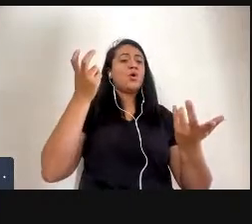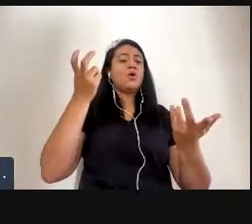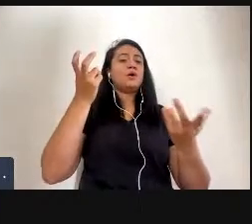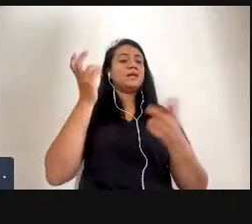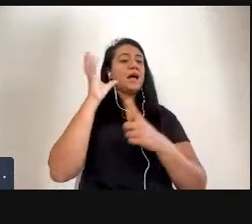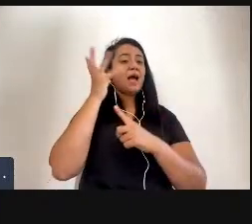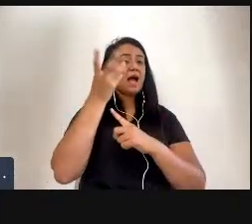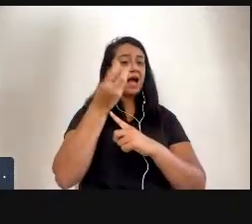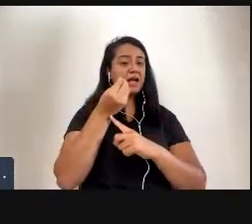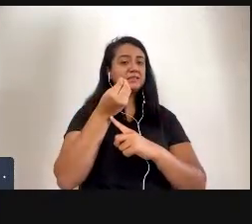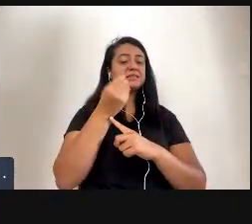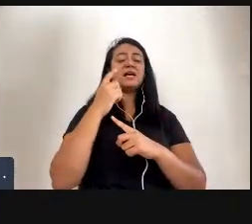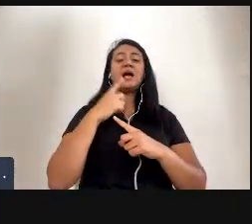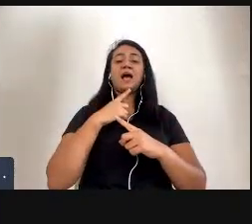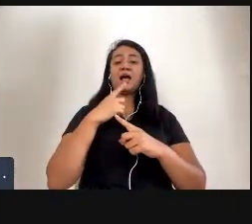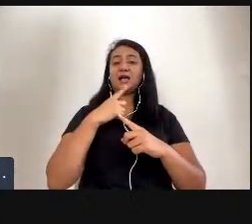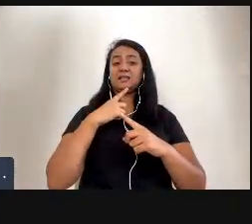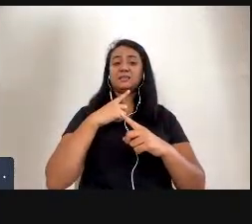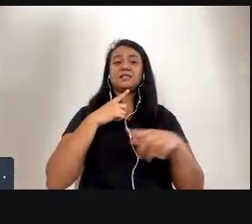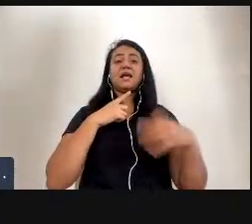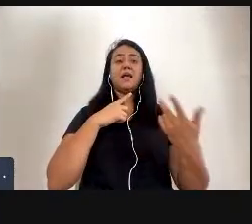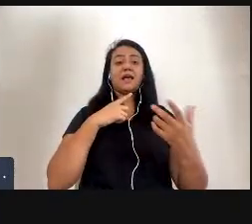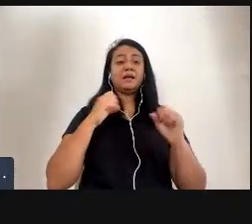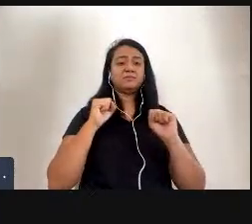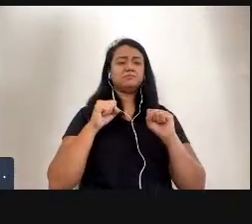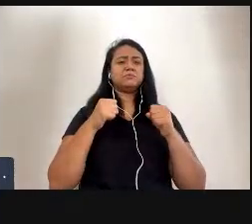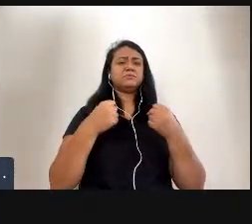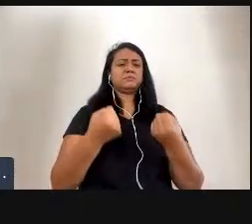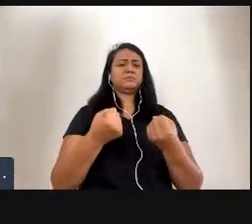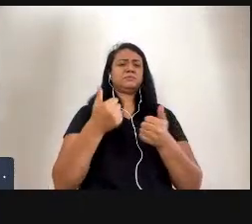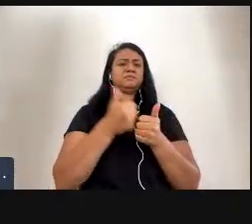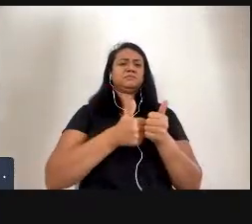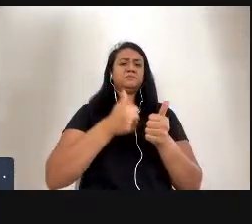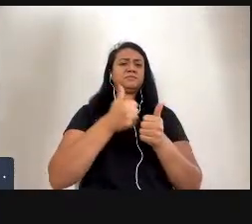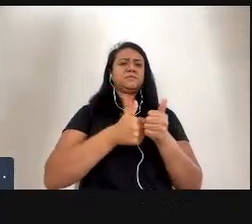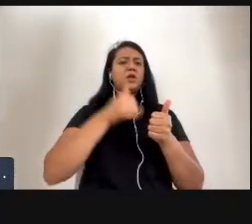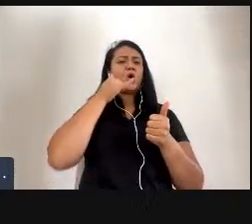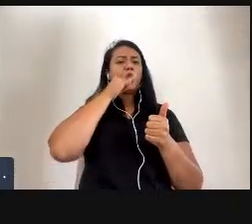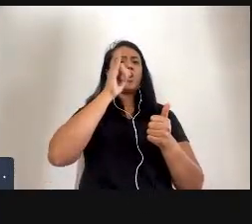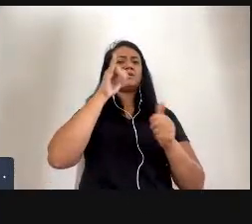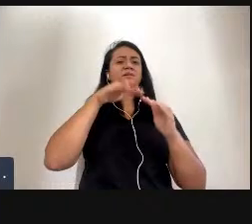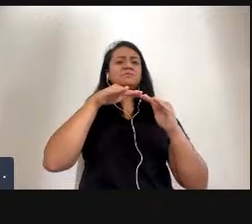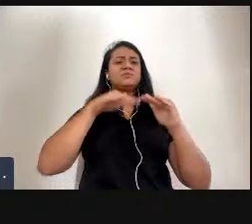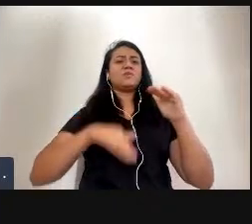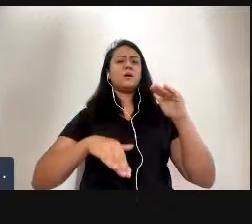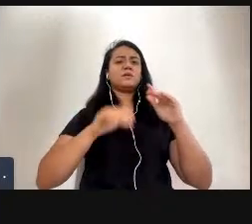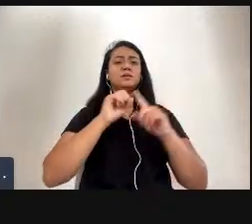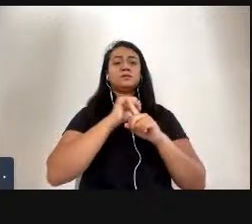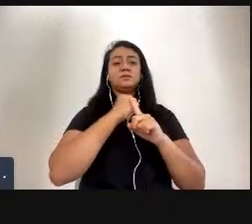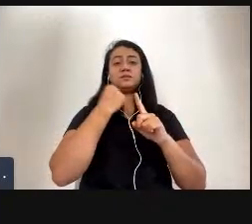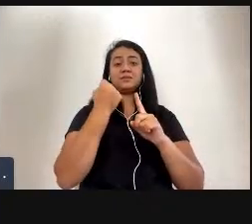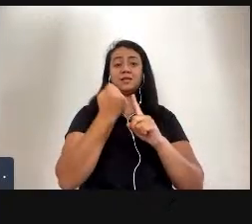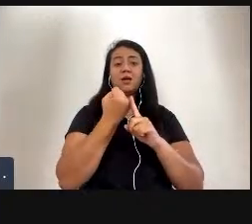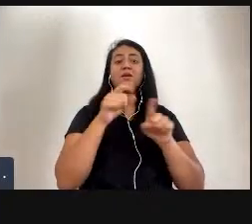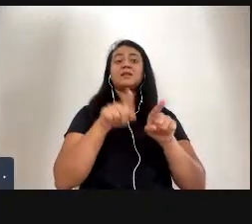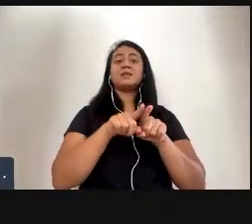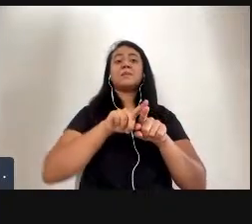situarem-se para corresponder e resistir às injustiças sociais e ao abuso de poder.